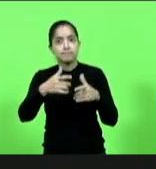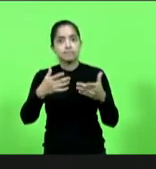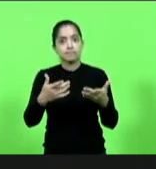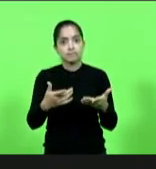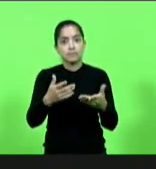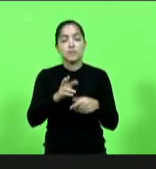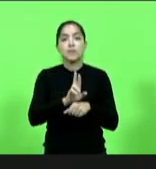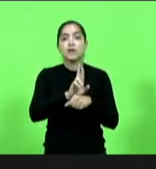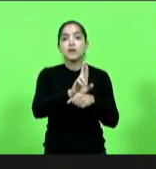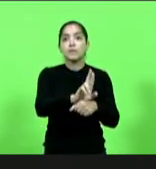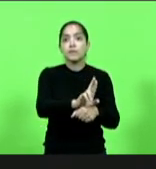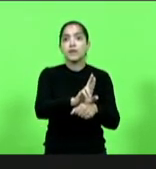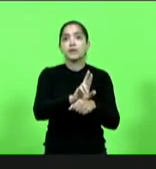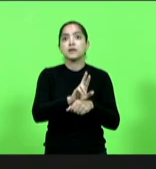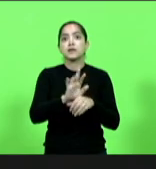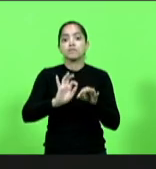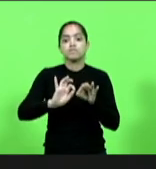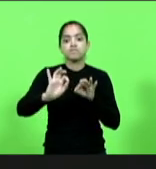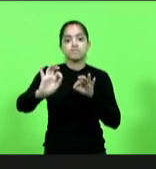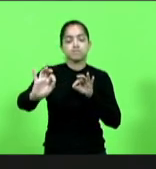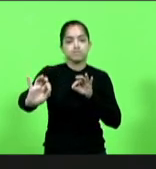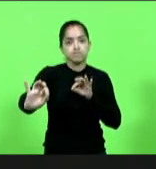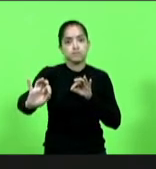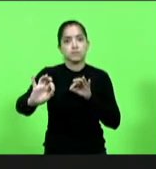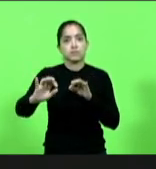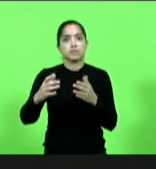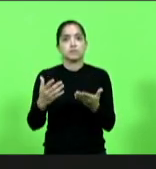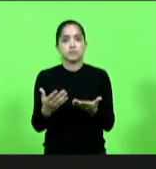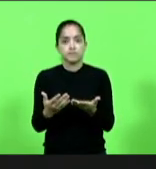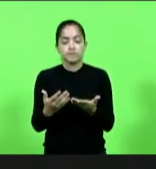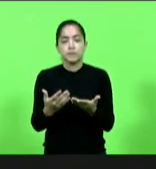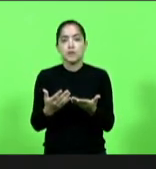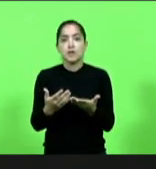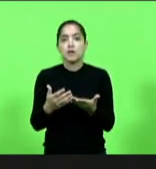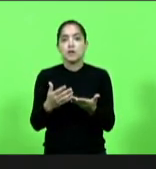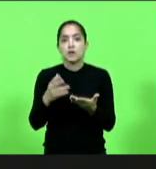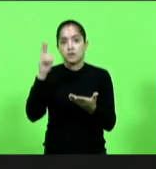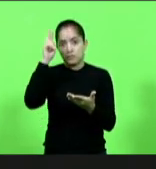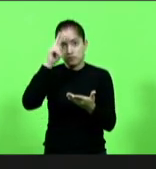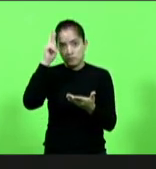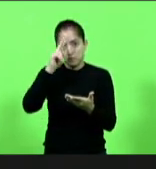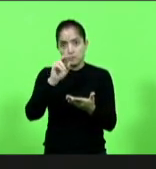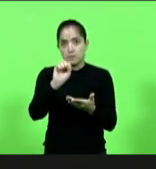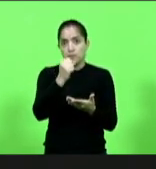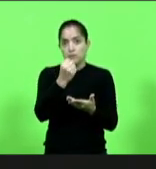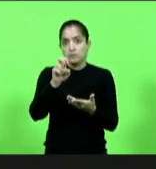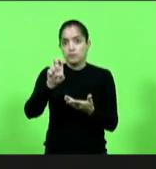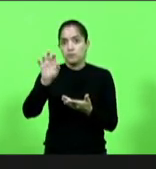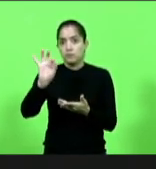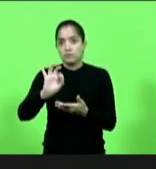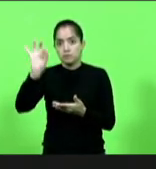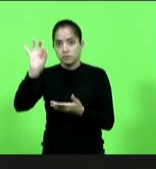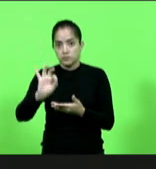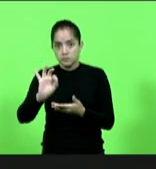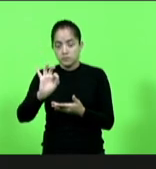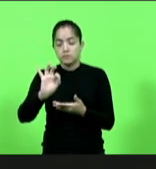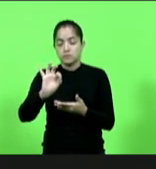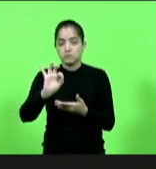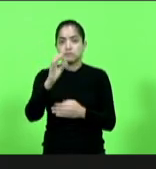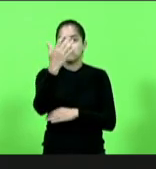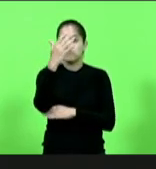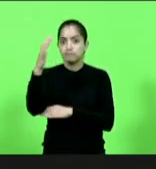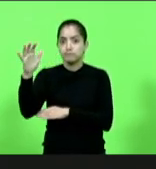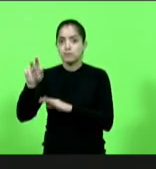representar uma extensão de área muito significativa. Eu lembro que 85% da Mata Atlântica nativa catarinense